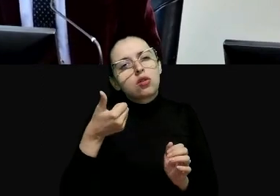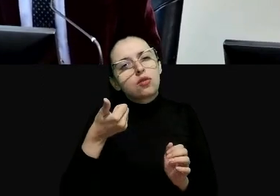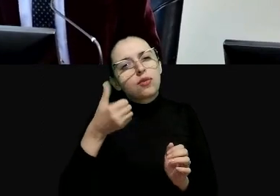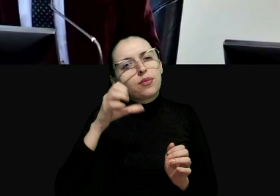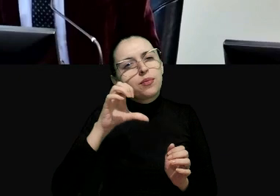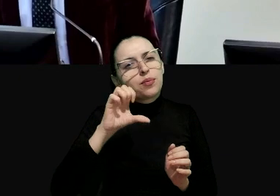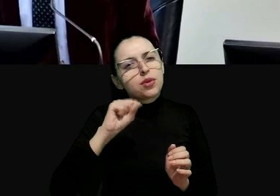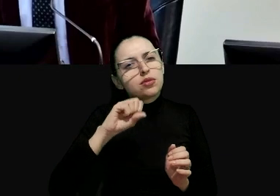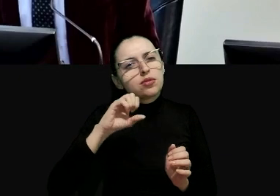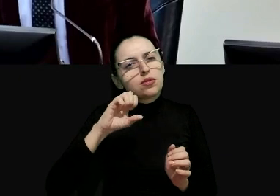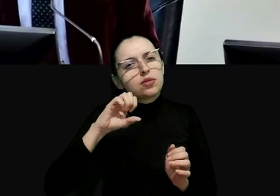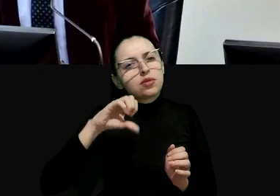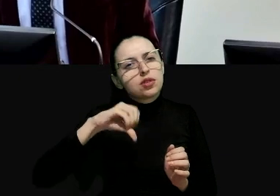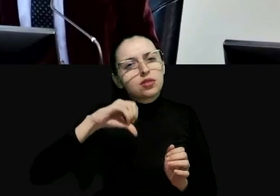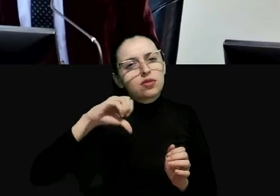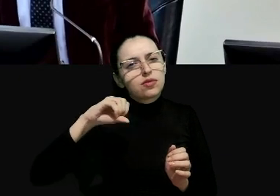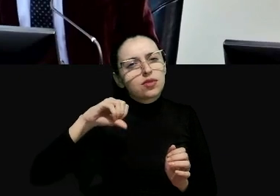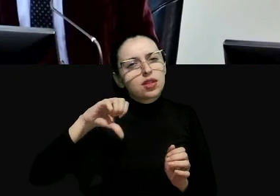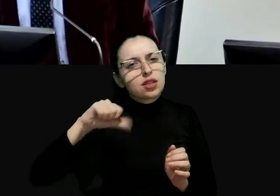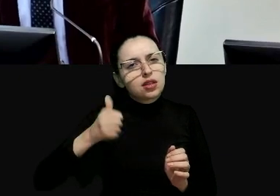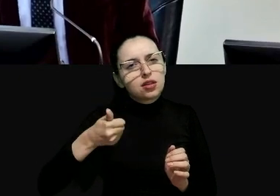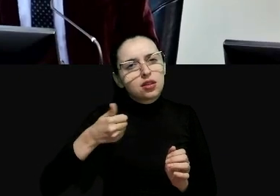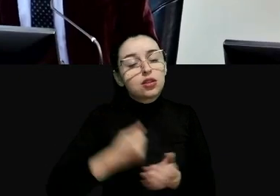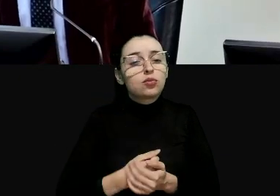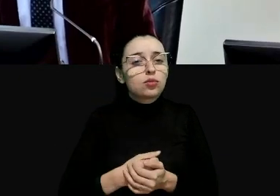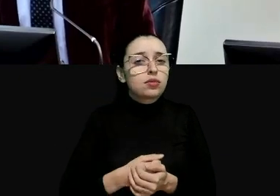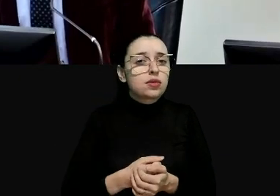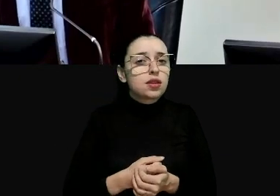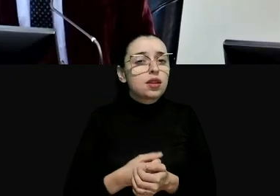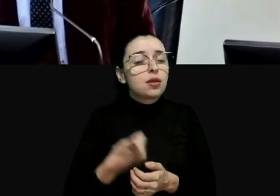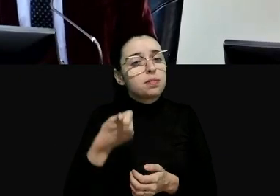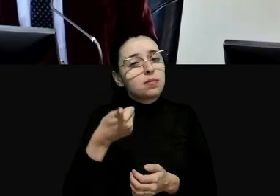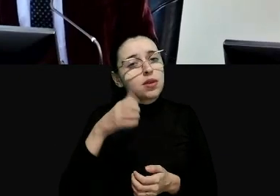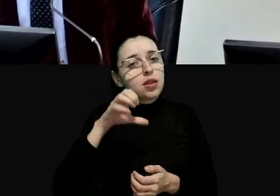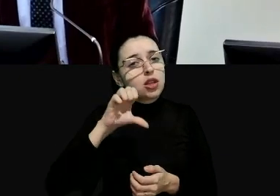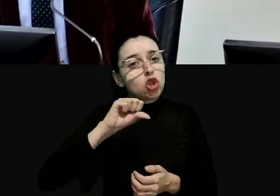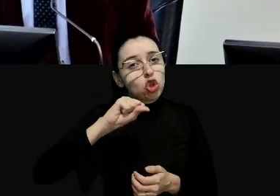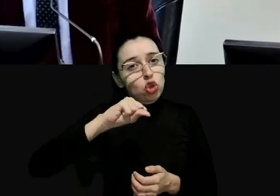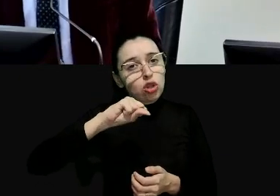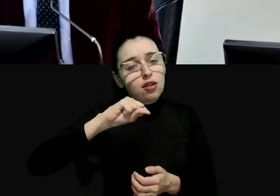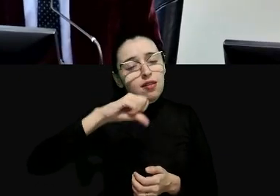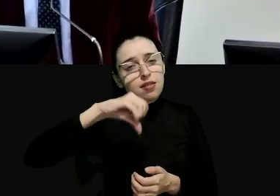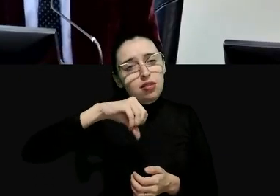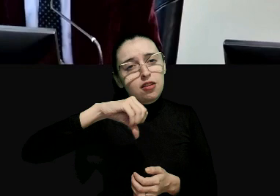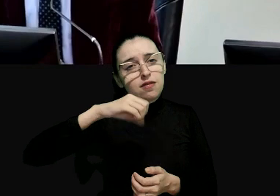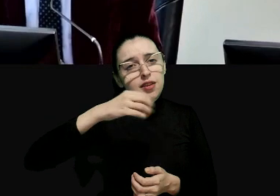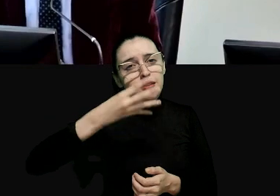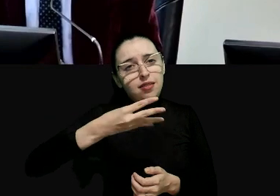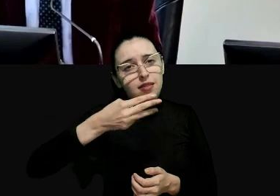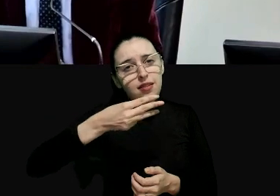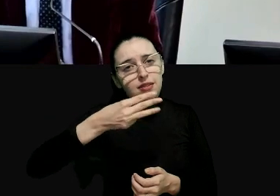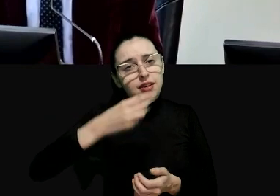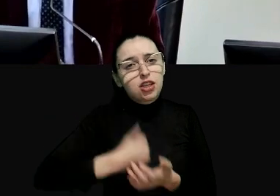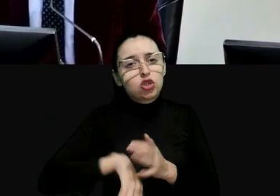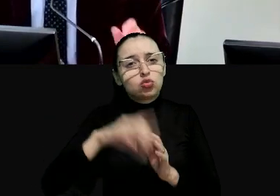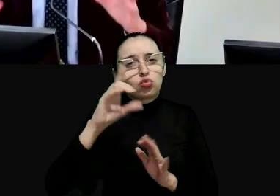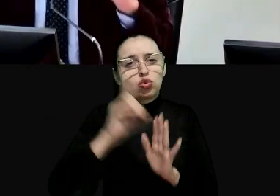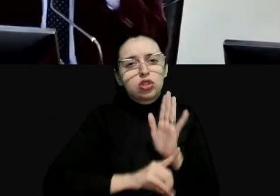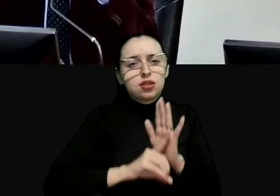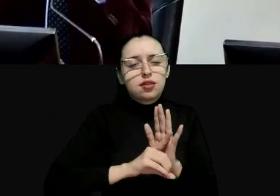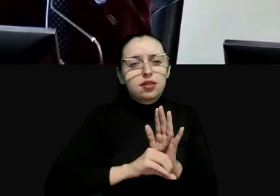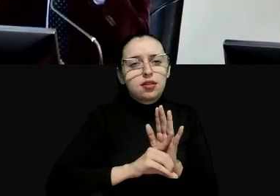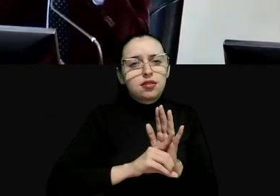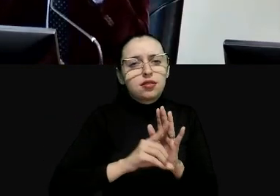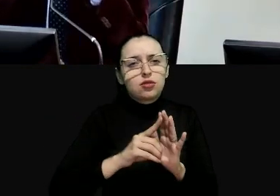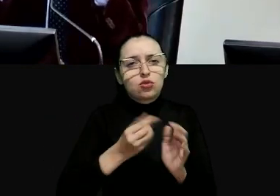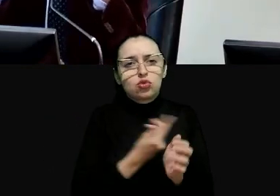que nasce com a constitucional 93 e temos a corte interamericana de direitos humanos essas são